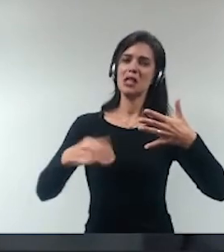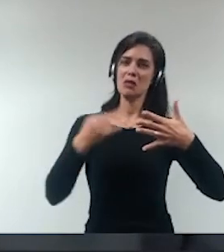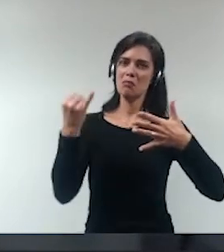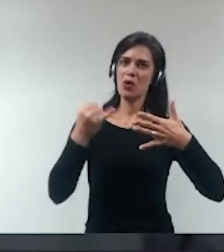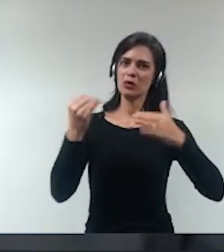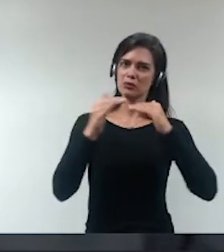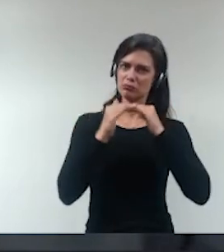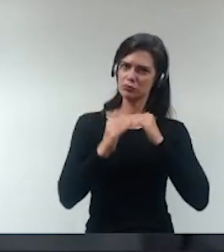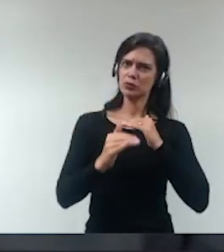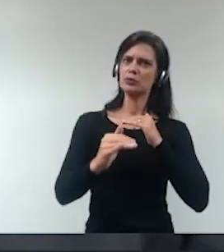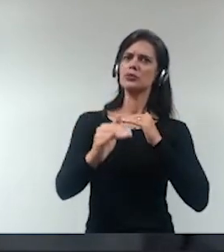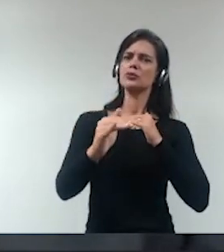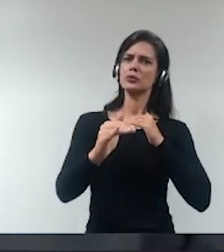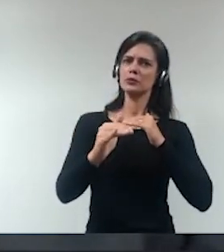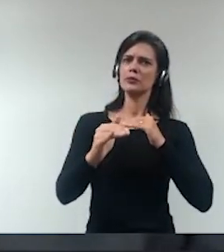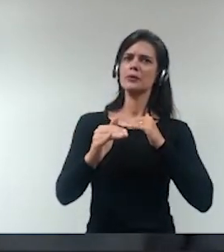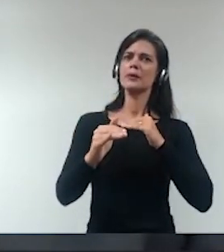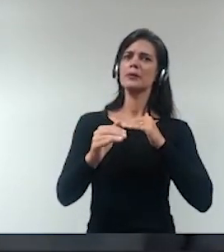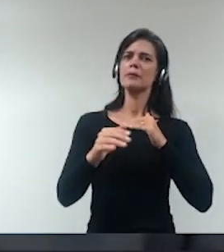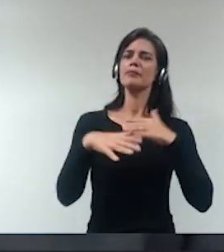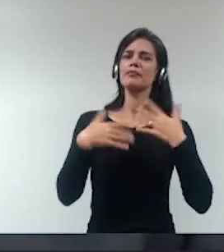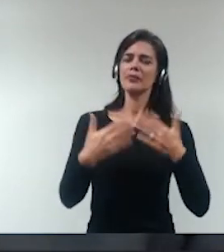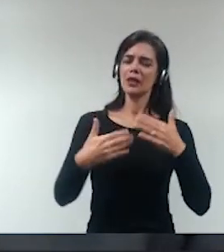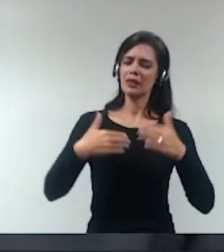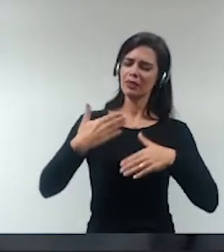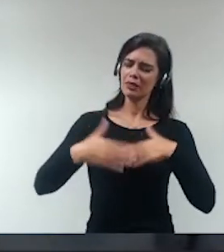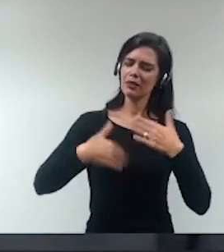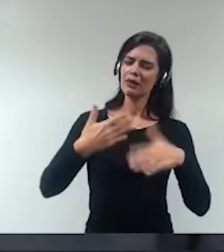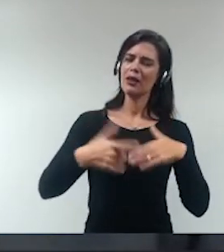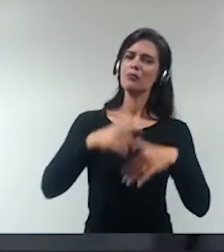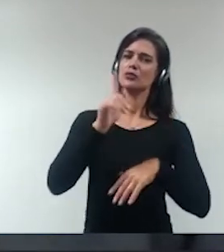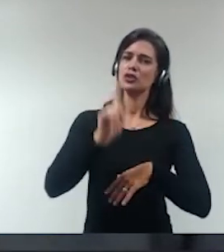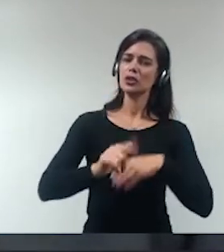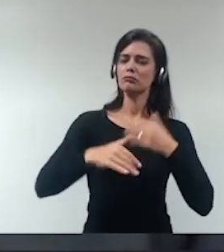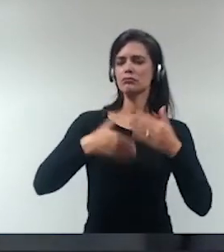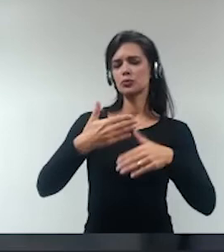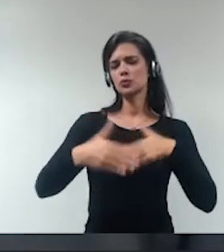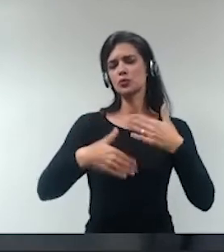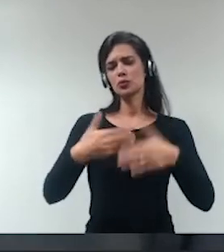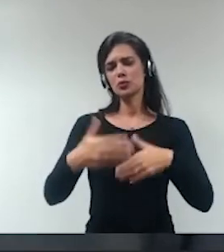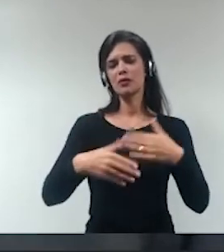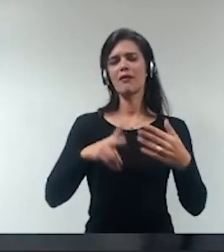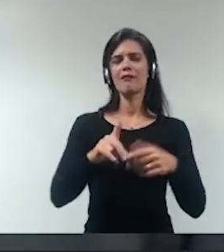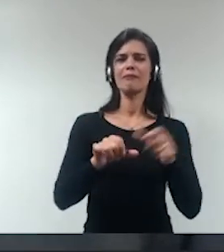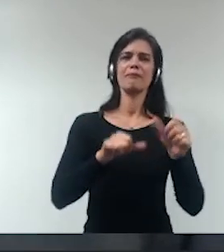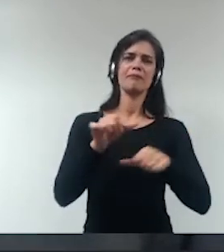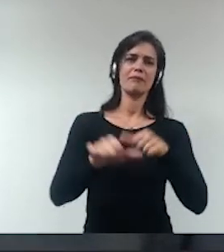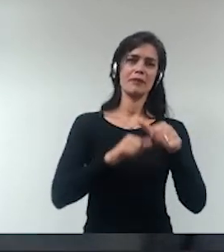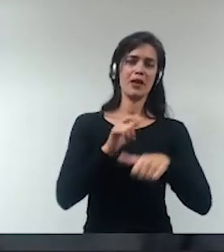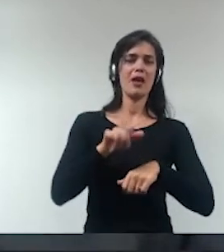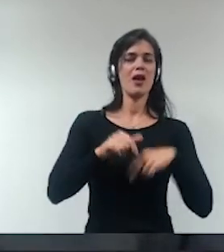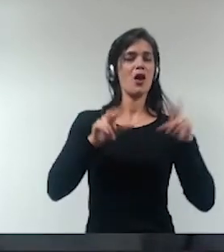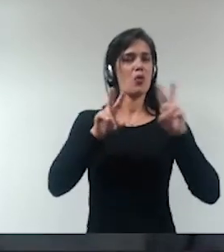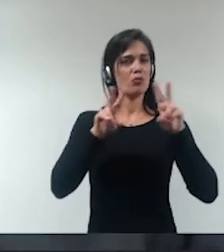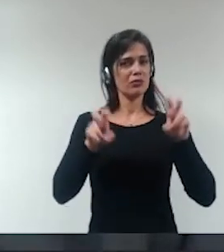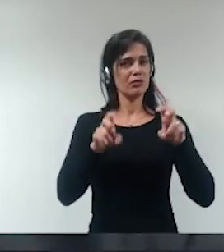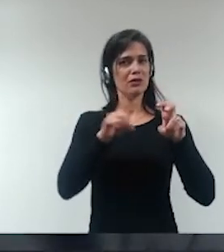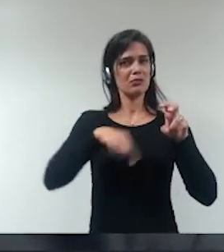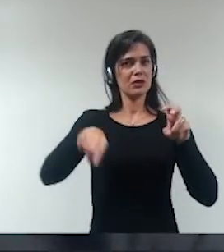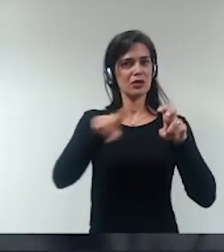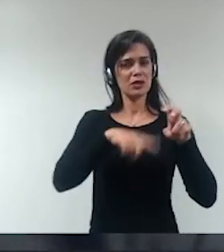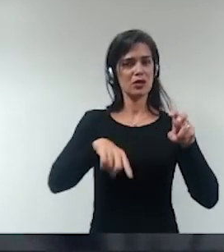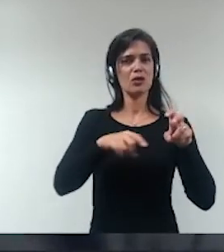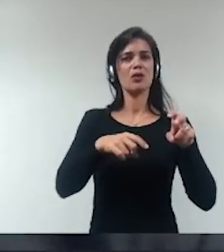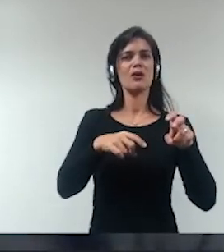é evoluída nas gestões nas práticas de gestão acredito um dos temas para que esse exigo